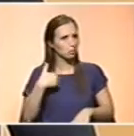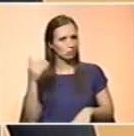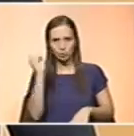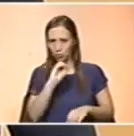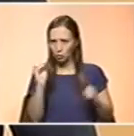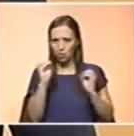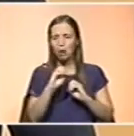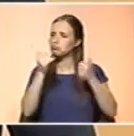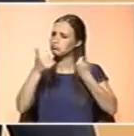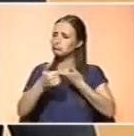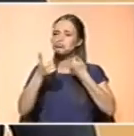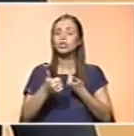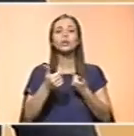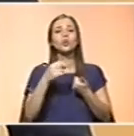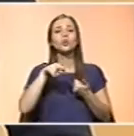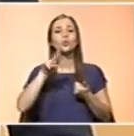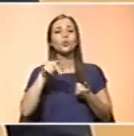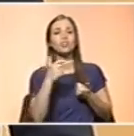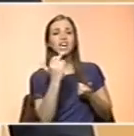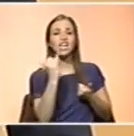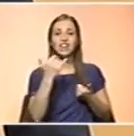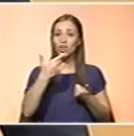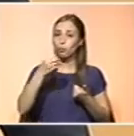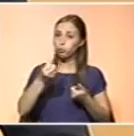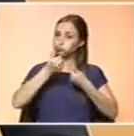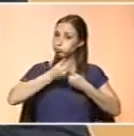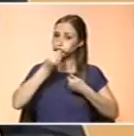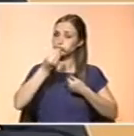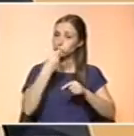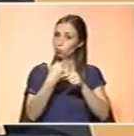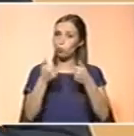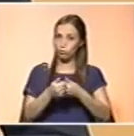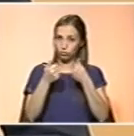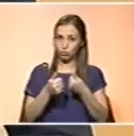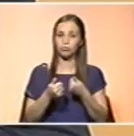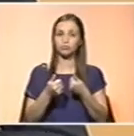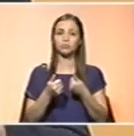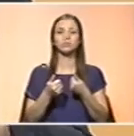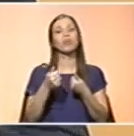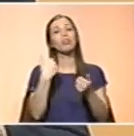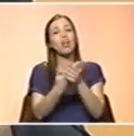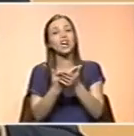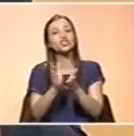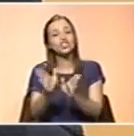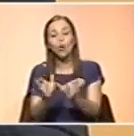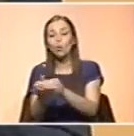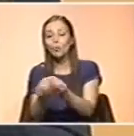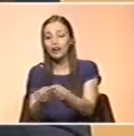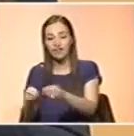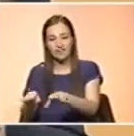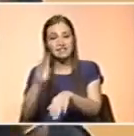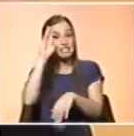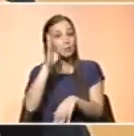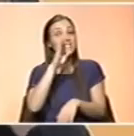inócuo, muito nutritivo, e aliás, se não fosse, não o teriam dado já a um coorte de crianças para o testar, e para saber se esta